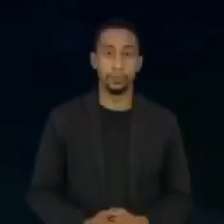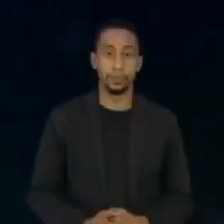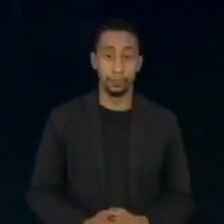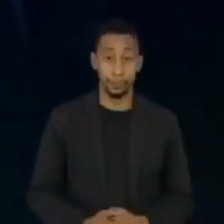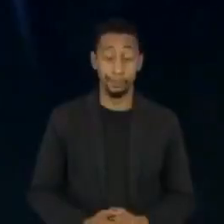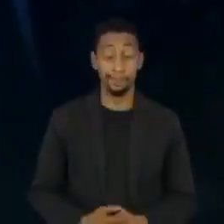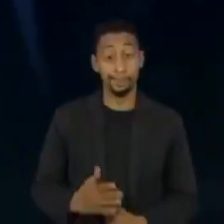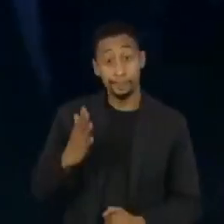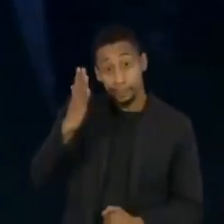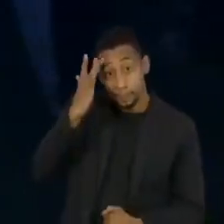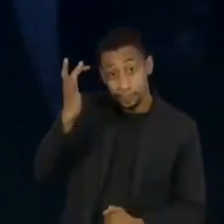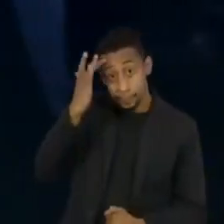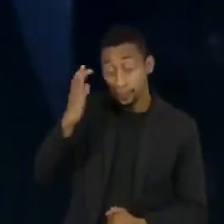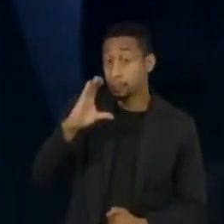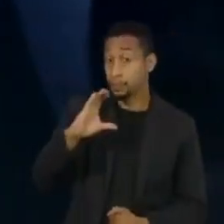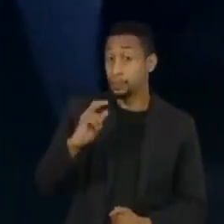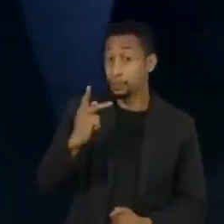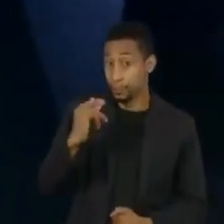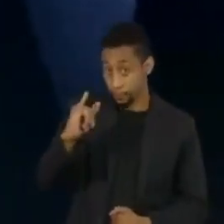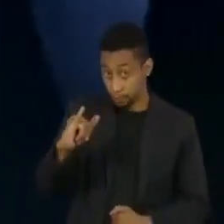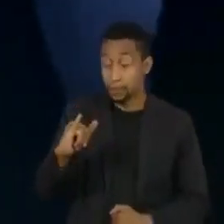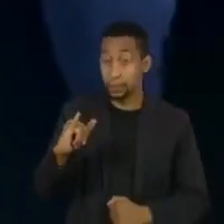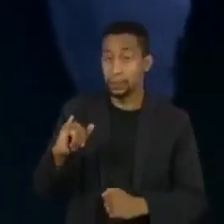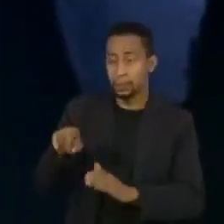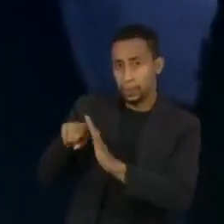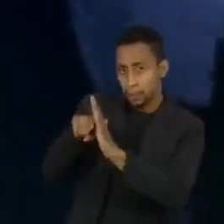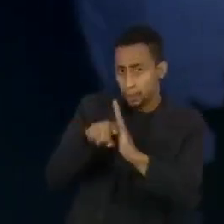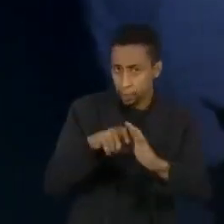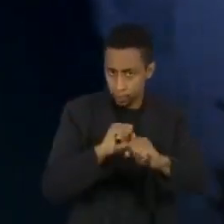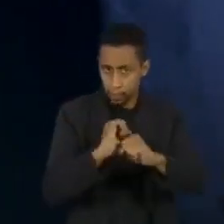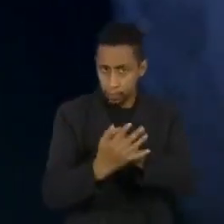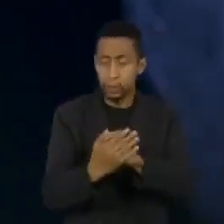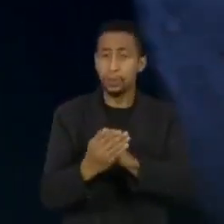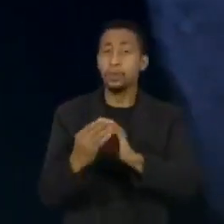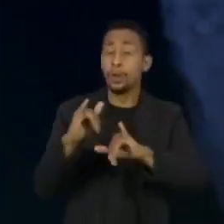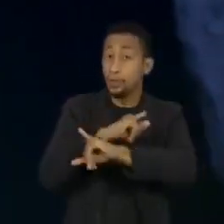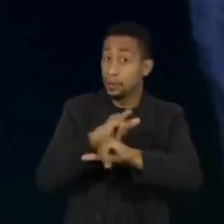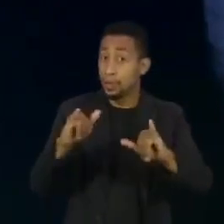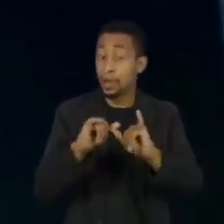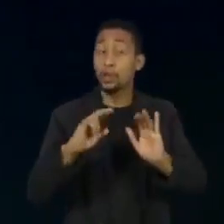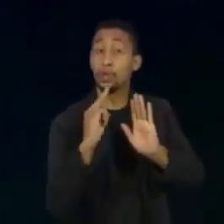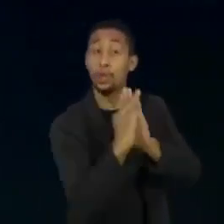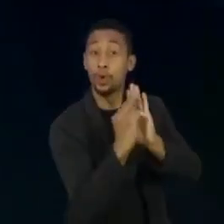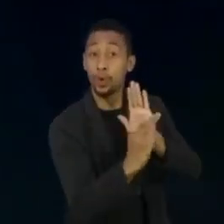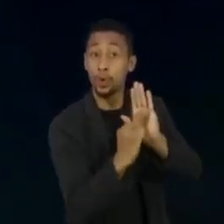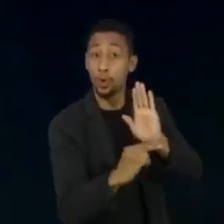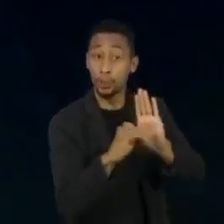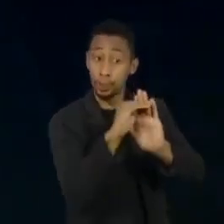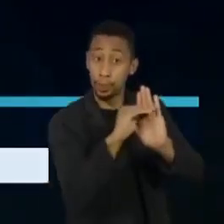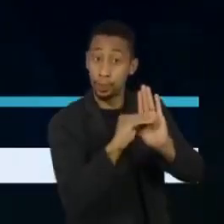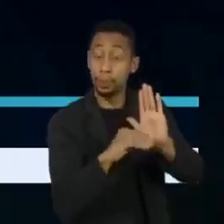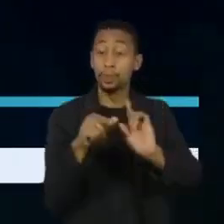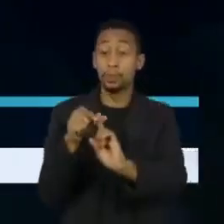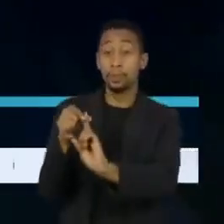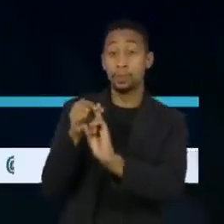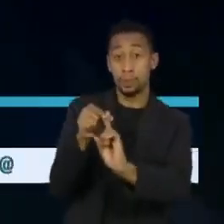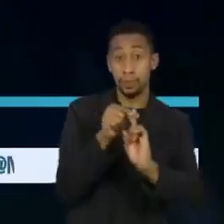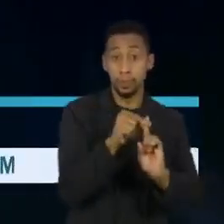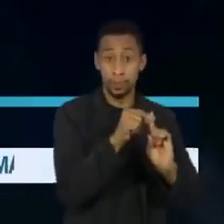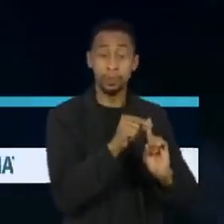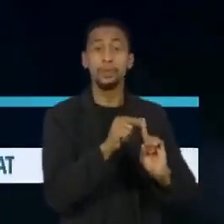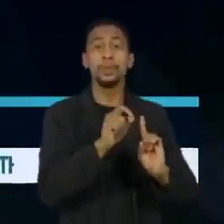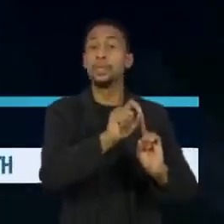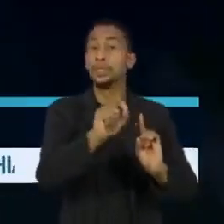Amanhã, a CPI da pandemia deve divulgar uma lista com nomes de testemunhas que prestaram depoimento e vão passar para a condição de